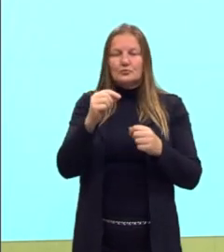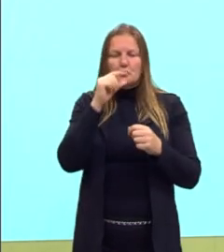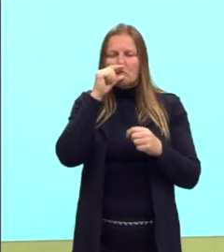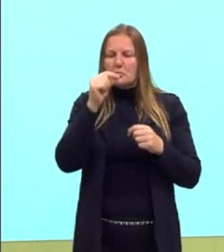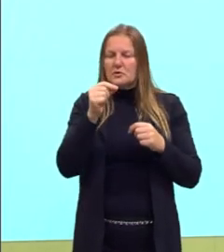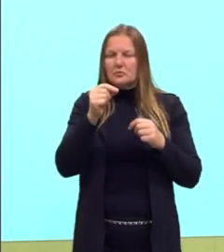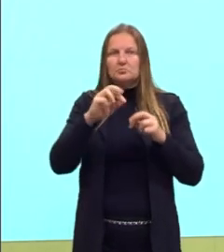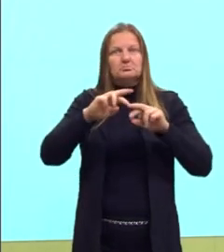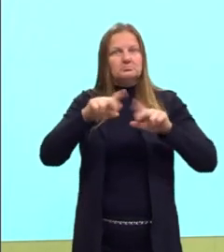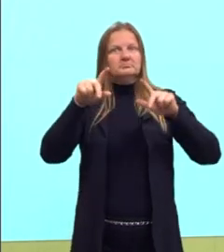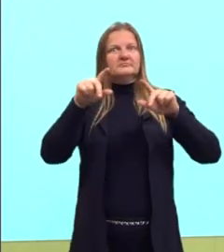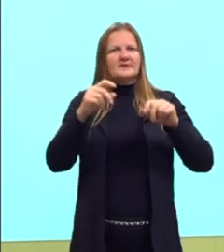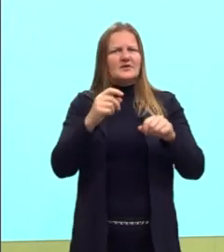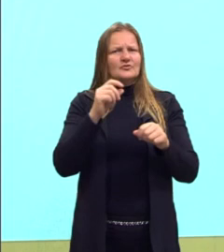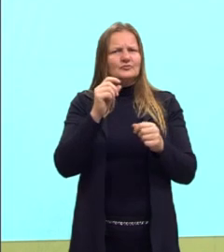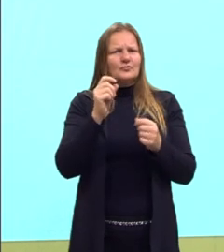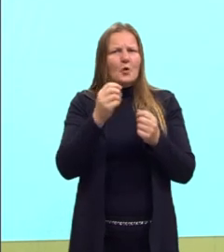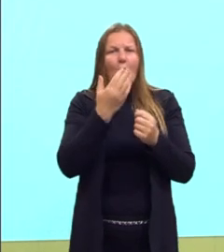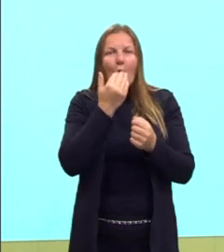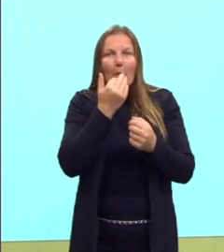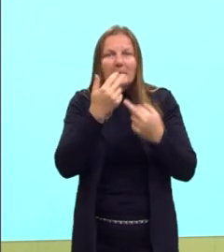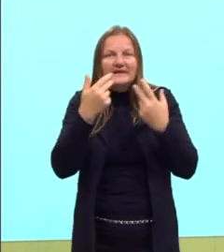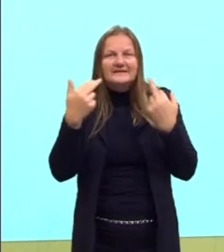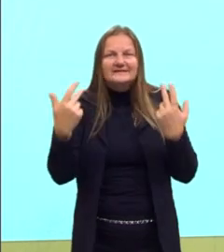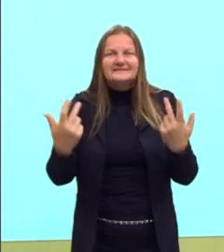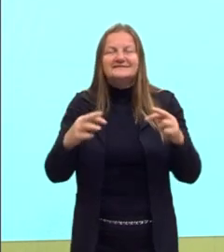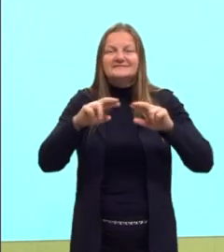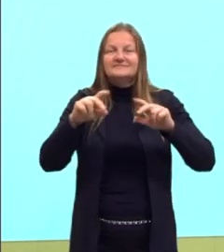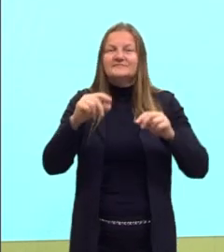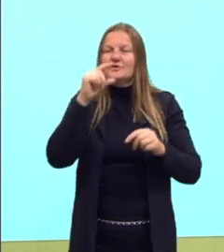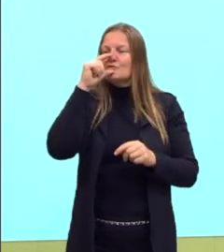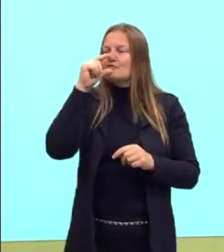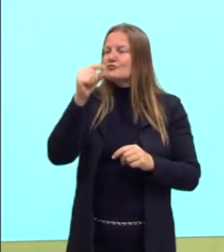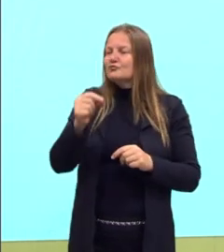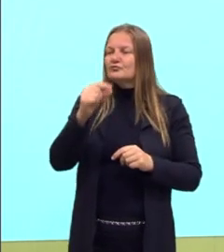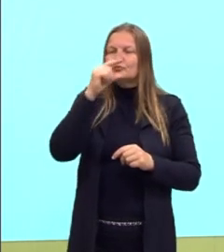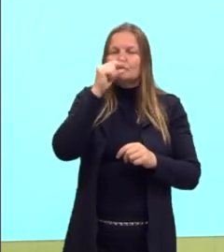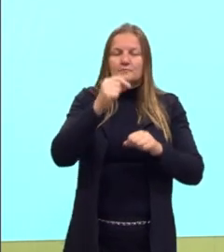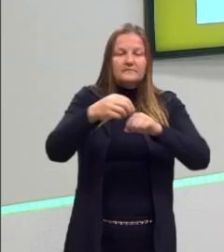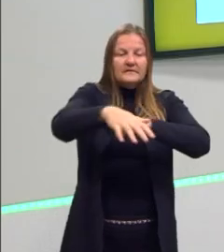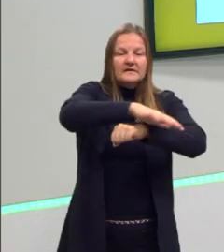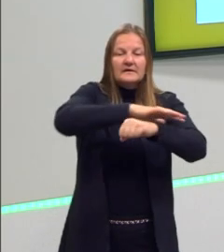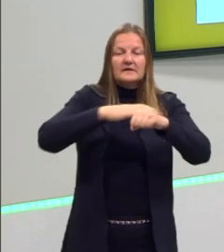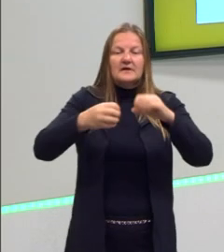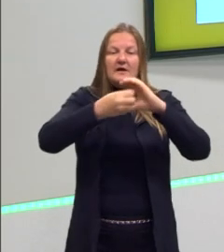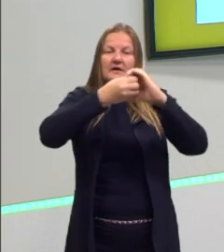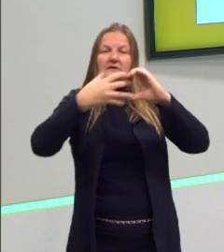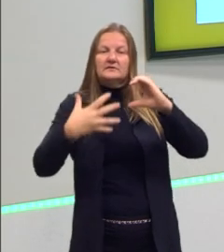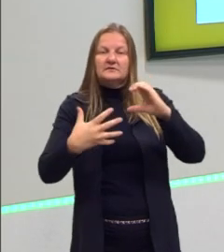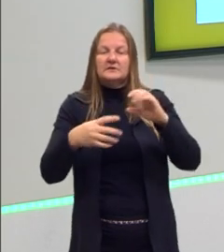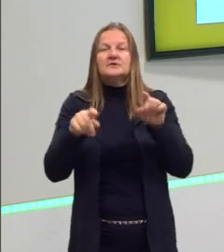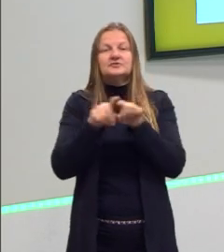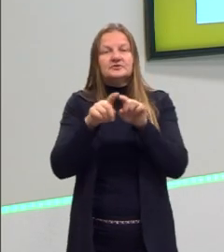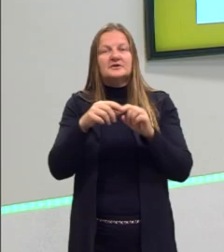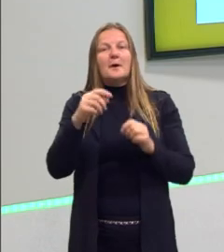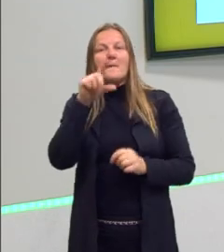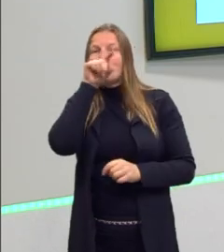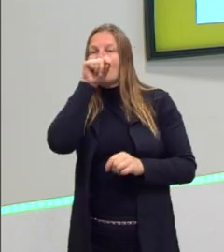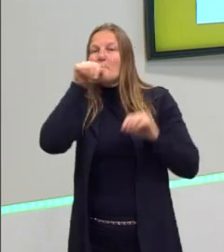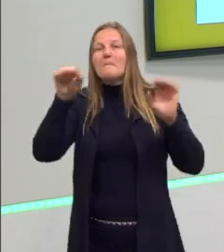os frutos. Então, cada ilha com suas características tinha